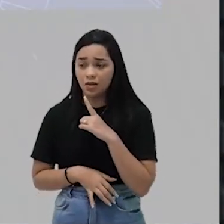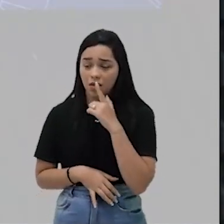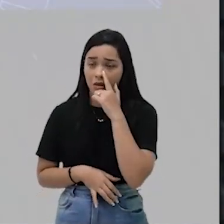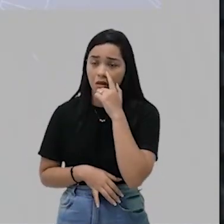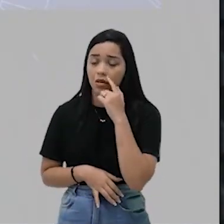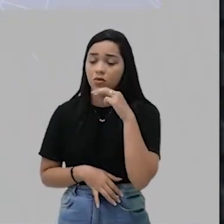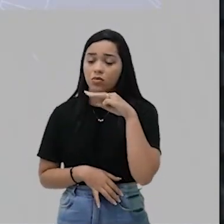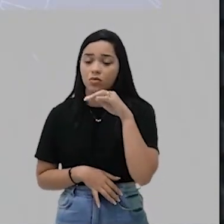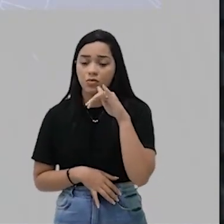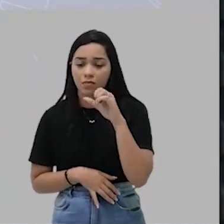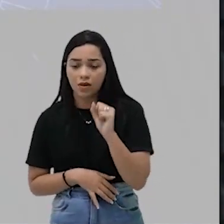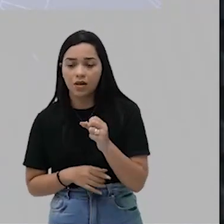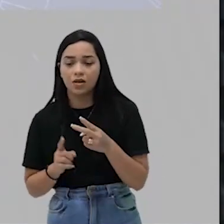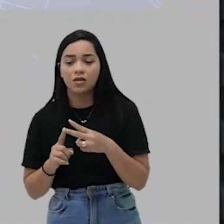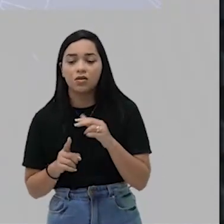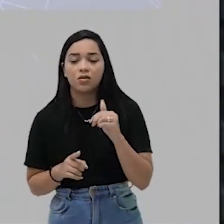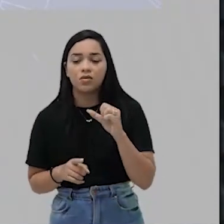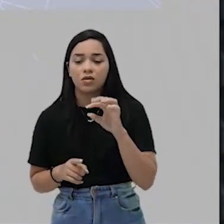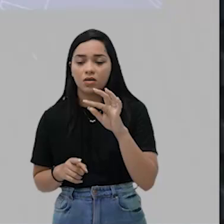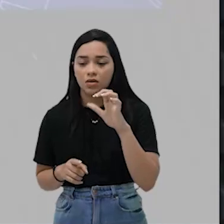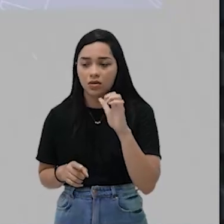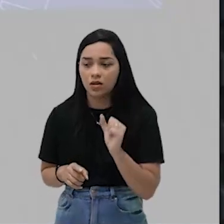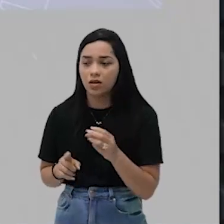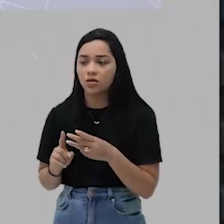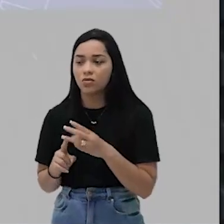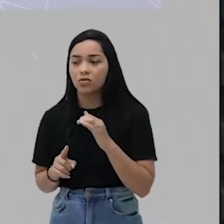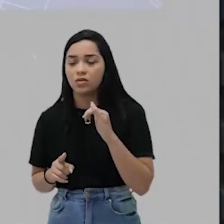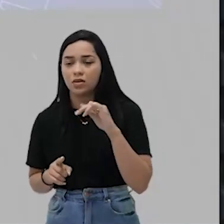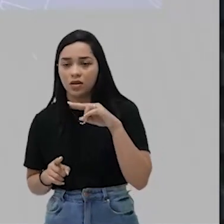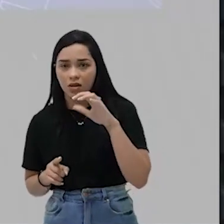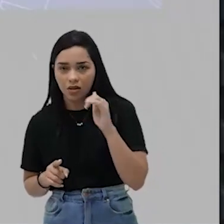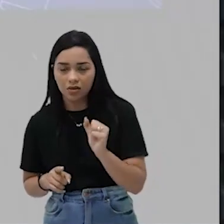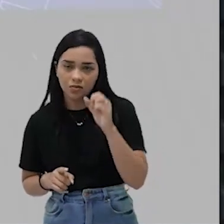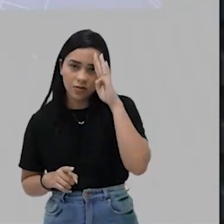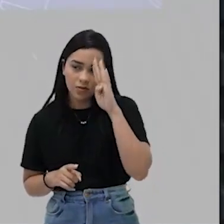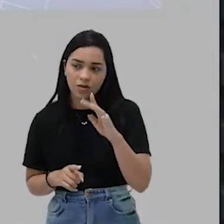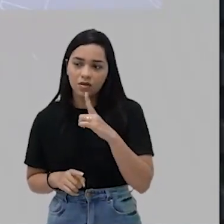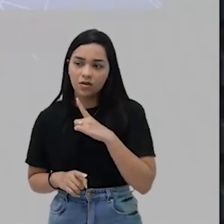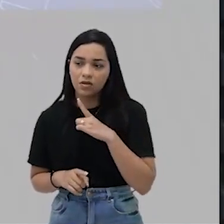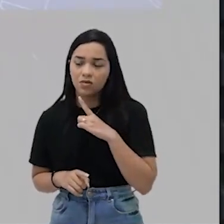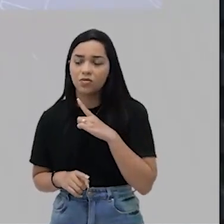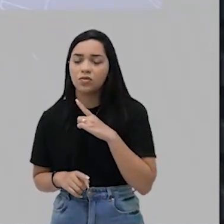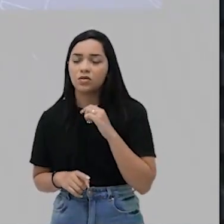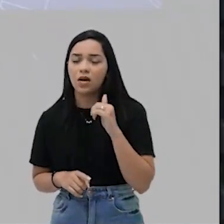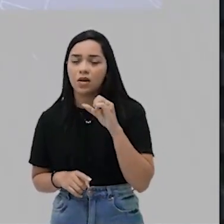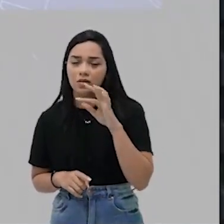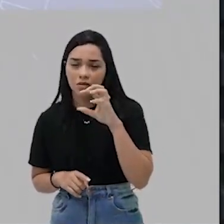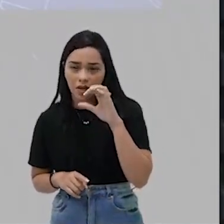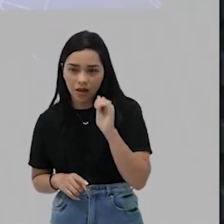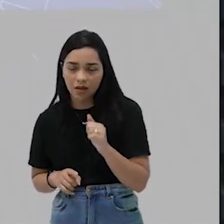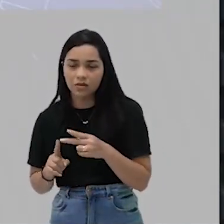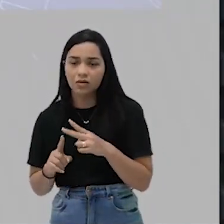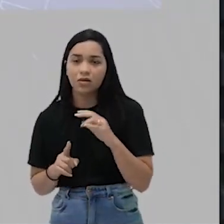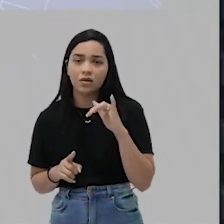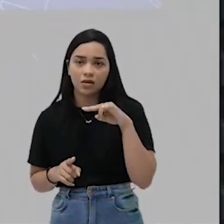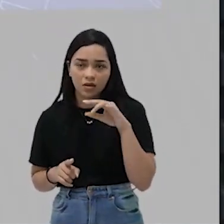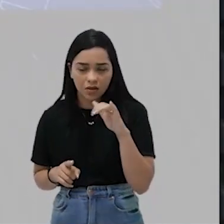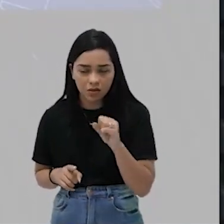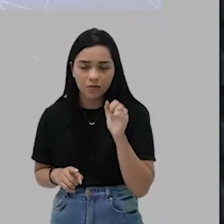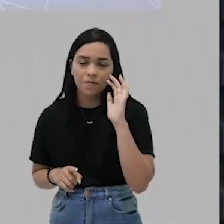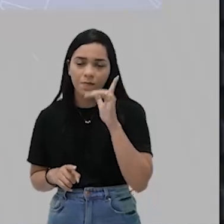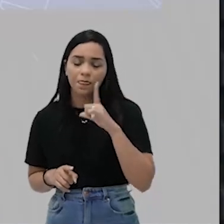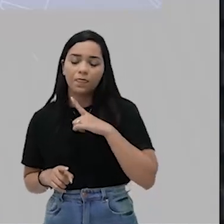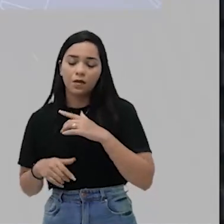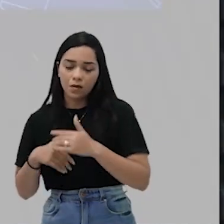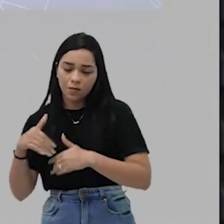dos maias, dos aztecas, dos incas, principalmente dos aztecas e incas, porque quando eles chegaram, os maias já